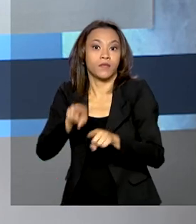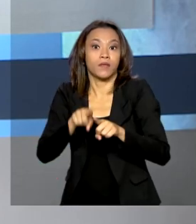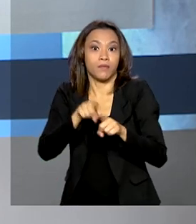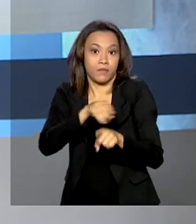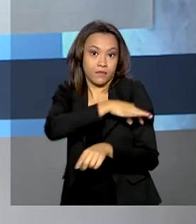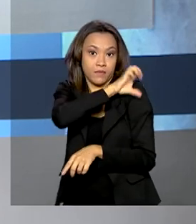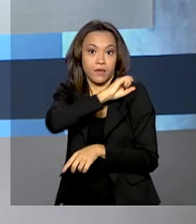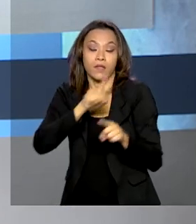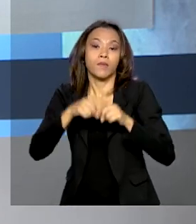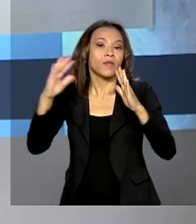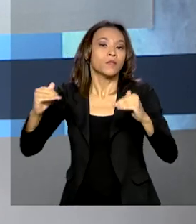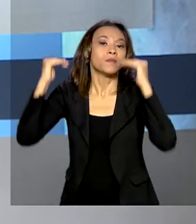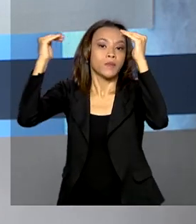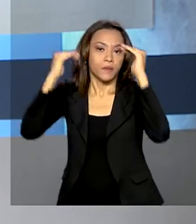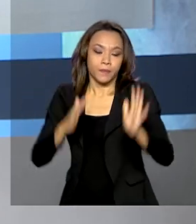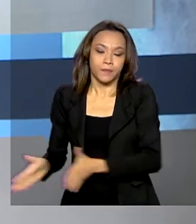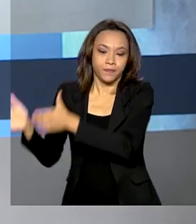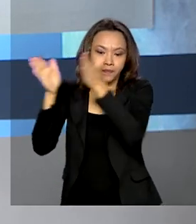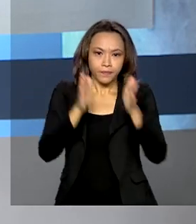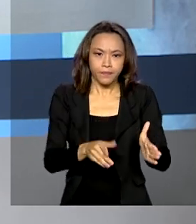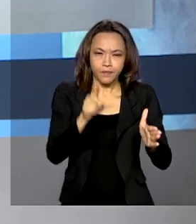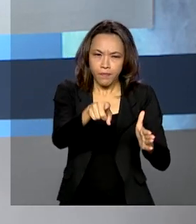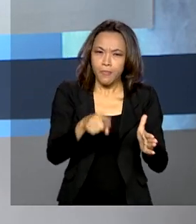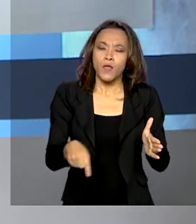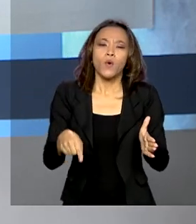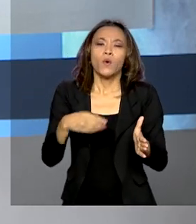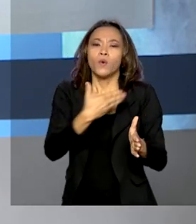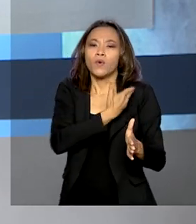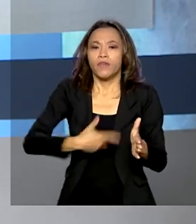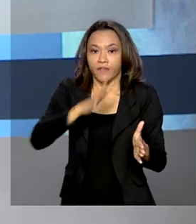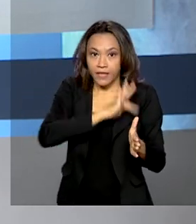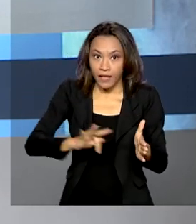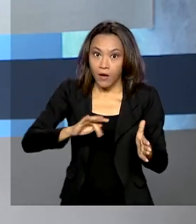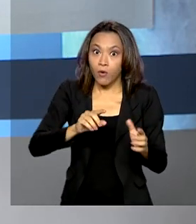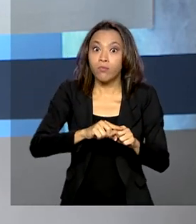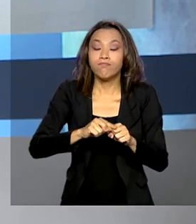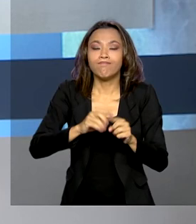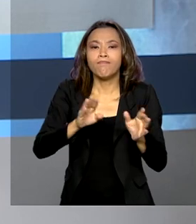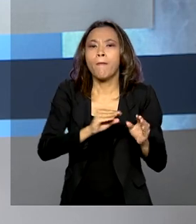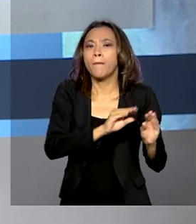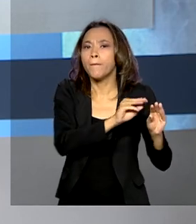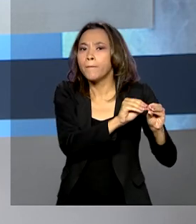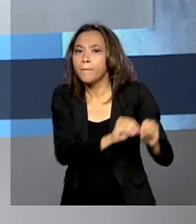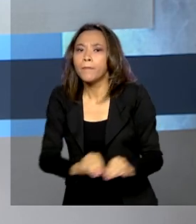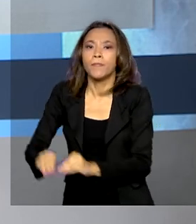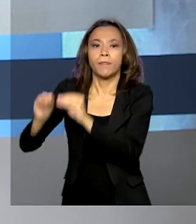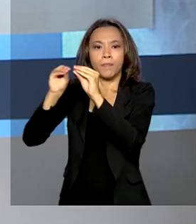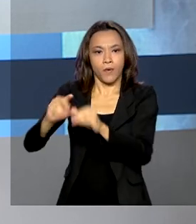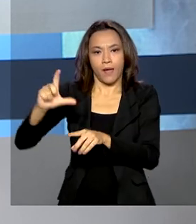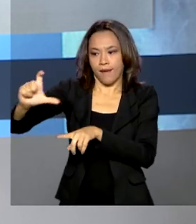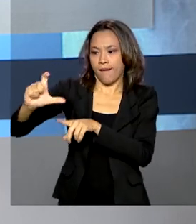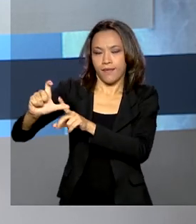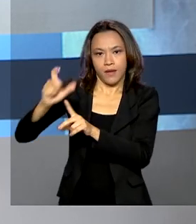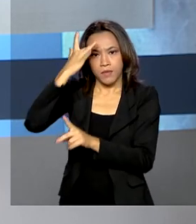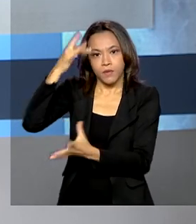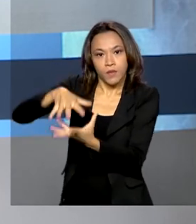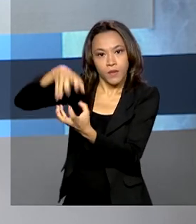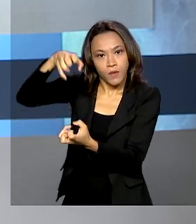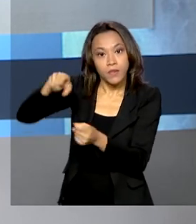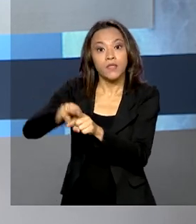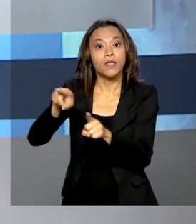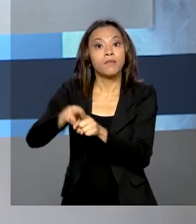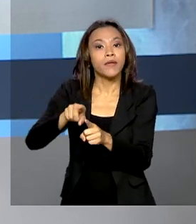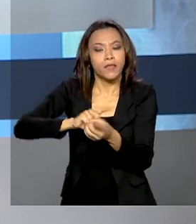O governo federal prorrogou a validade da carteira da pessoa idosa até julho e digitalizou o processo para novos